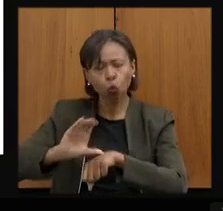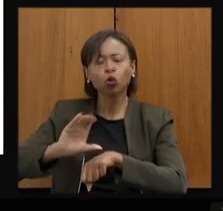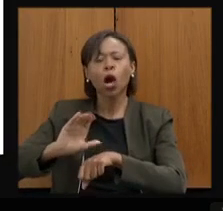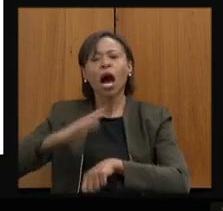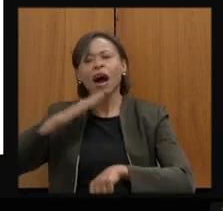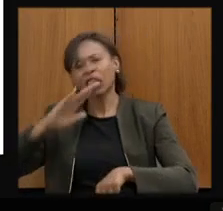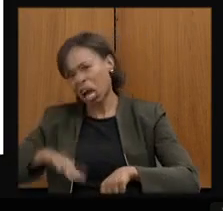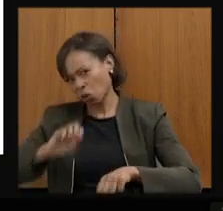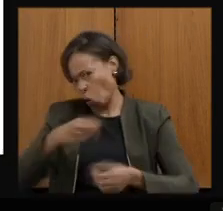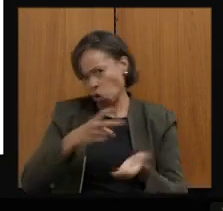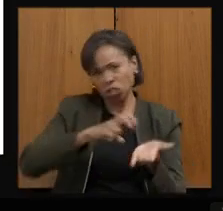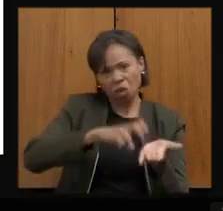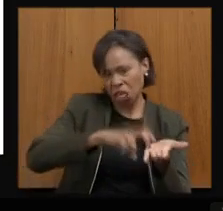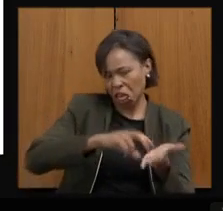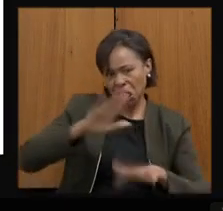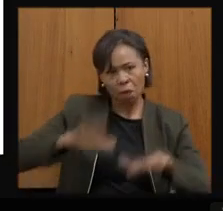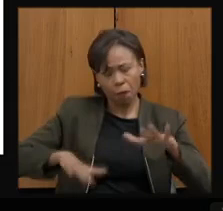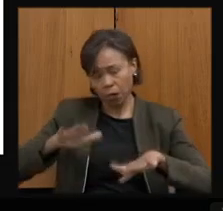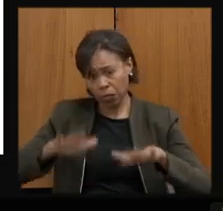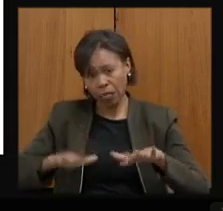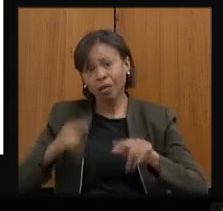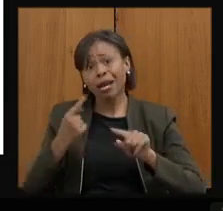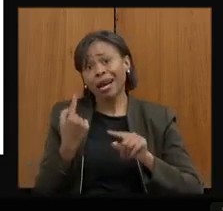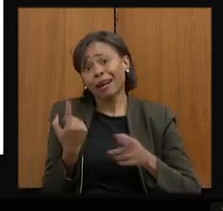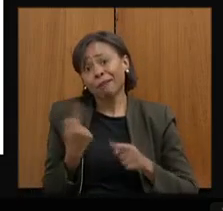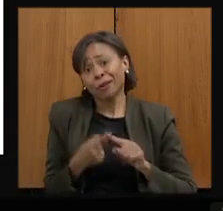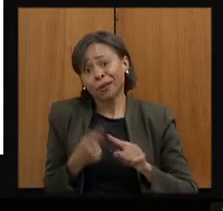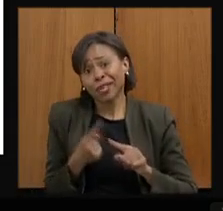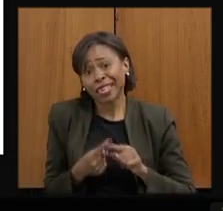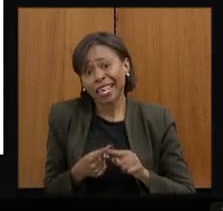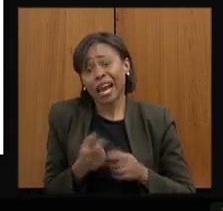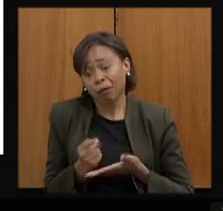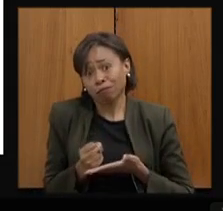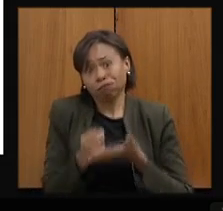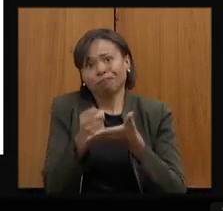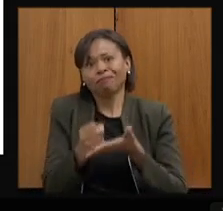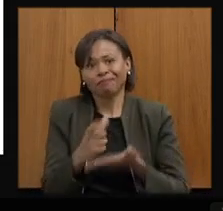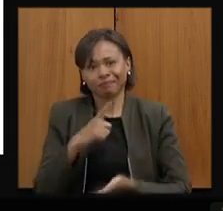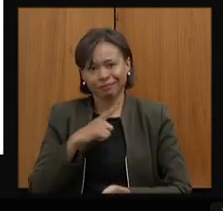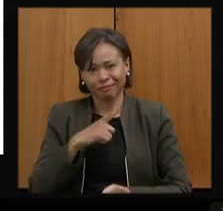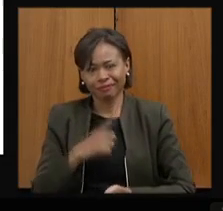e que tenha esses números tão expressivos sustentados. Por favor.